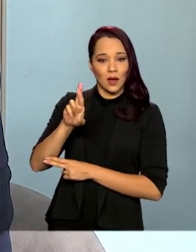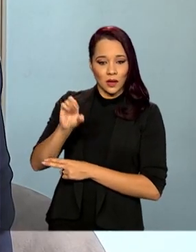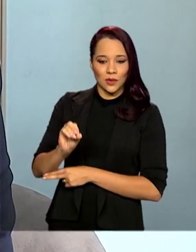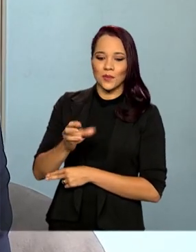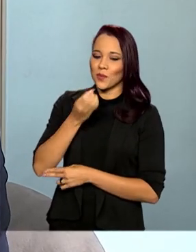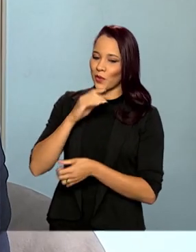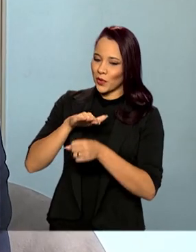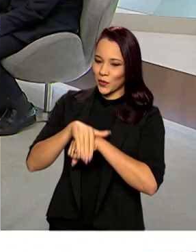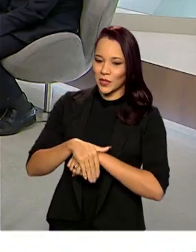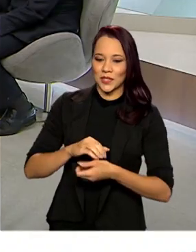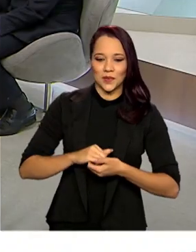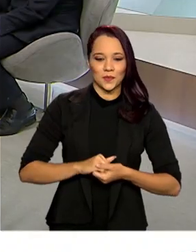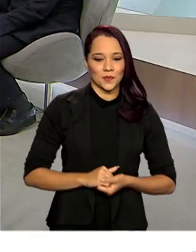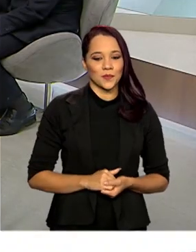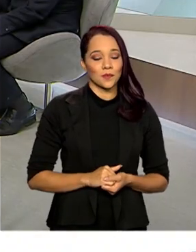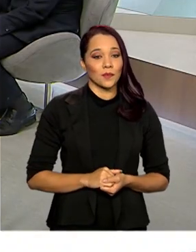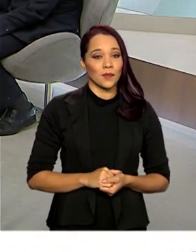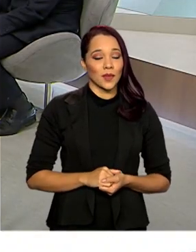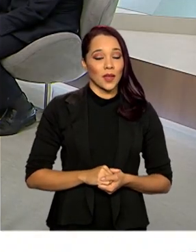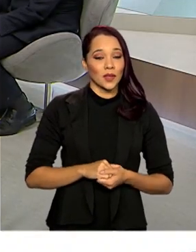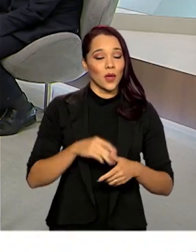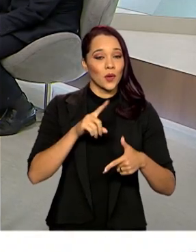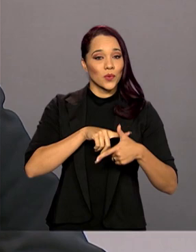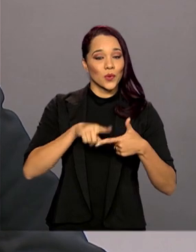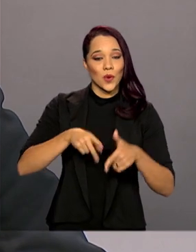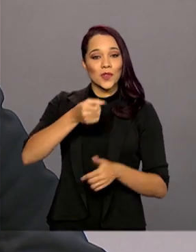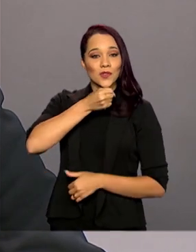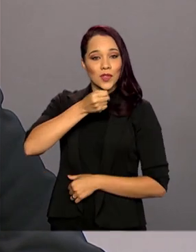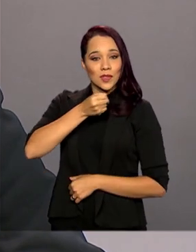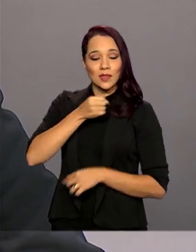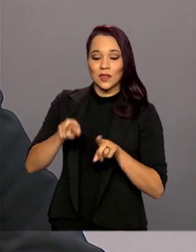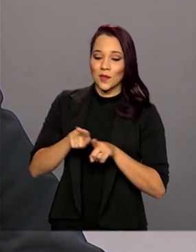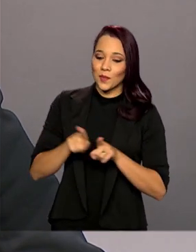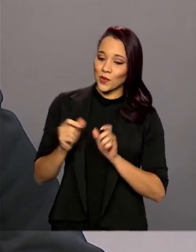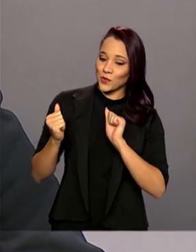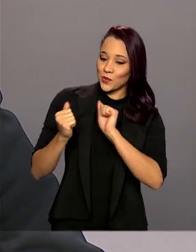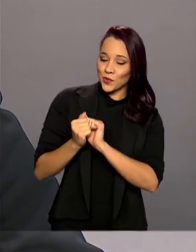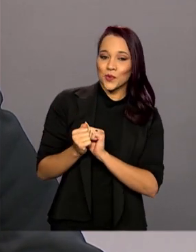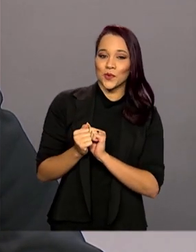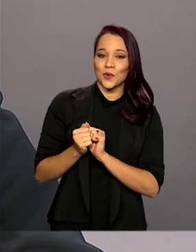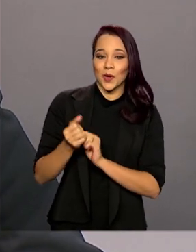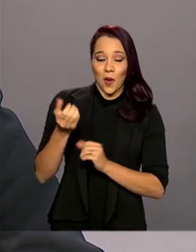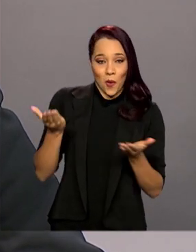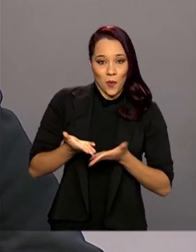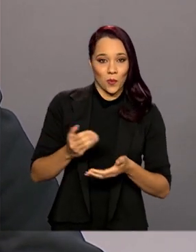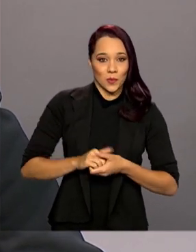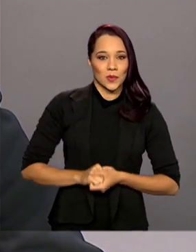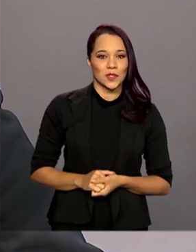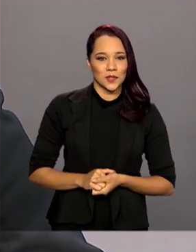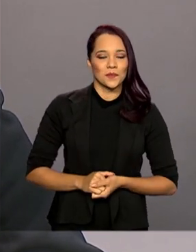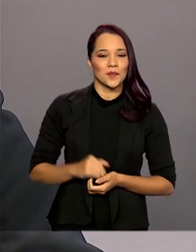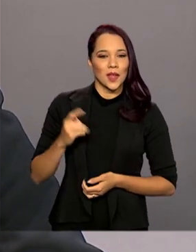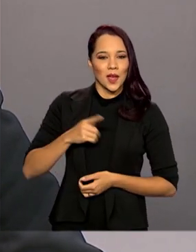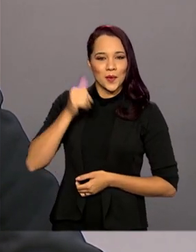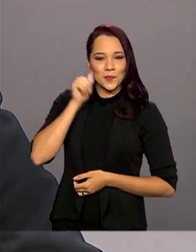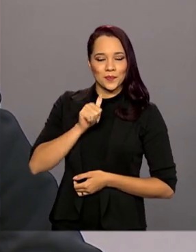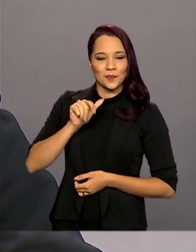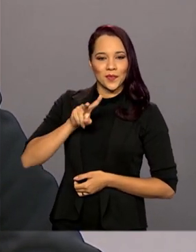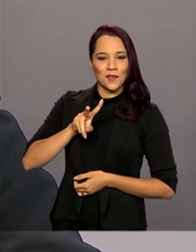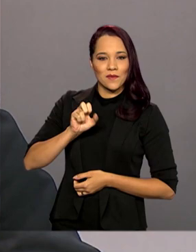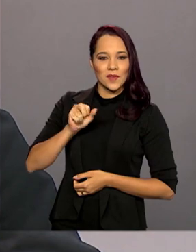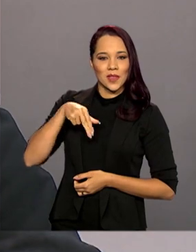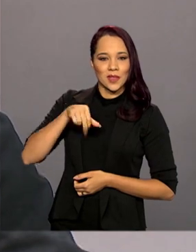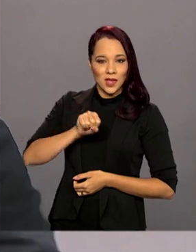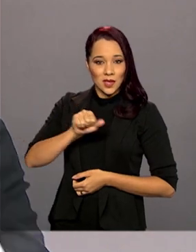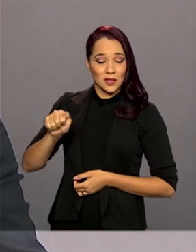noite, Ricardo. Boa noite. Duas jornalistas também dividem comigo essa entrevista de hoje. A jornalista Vanessa Casalino, que